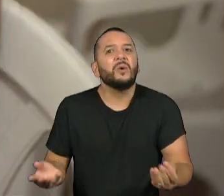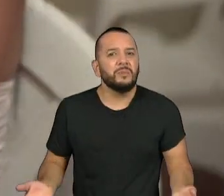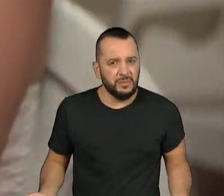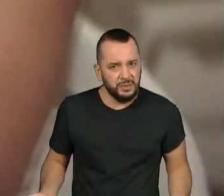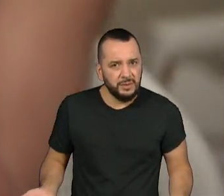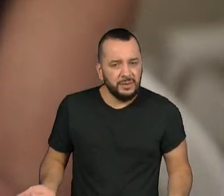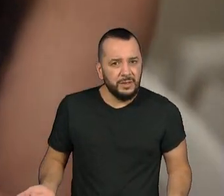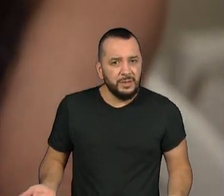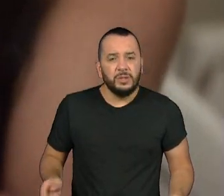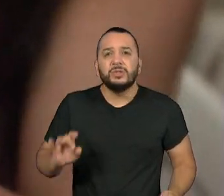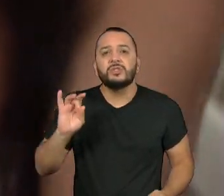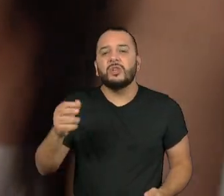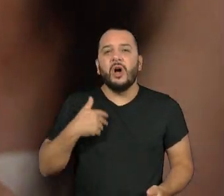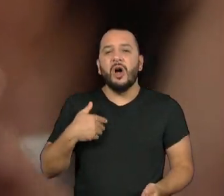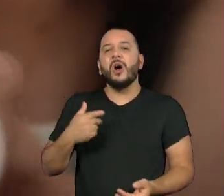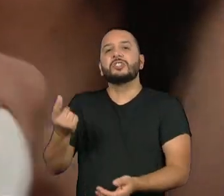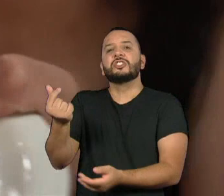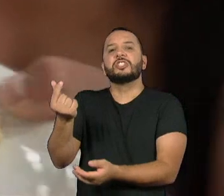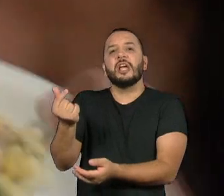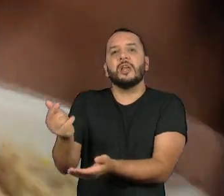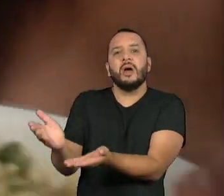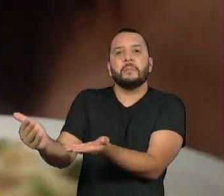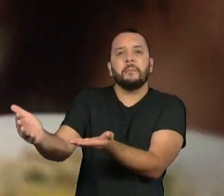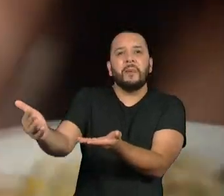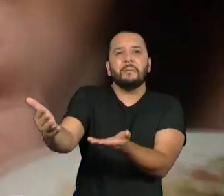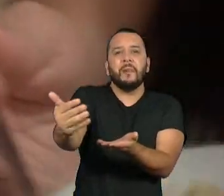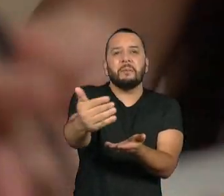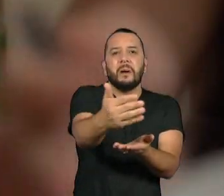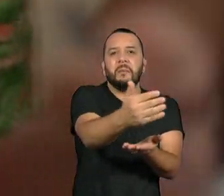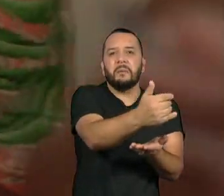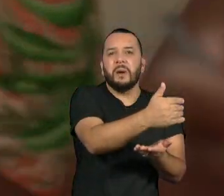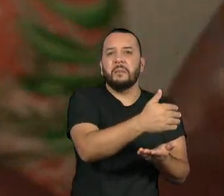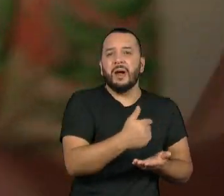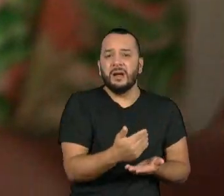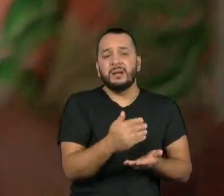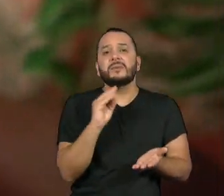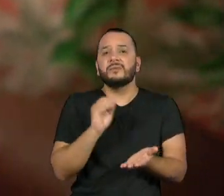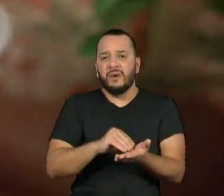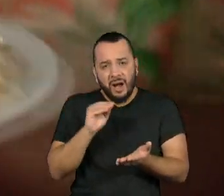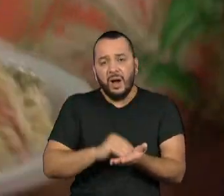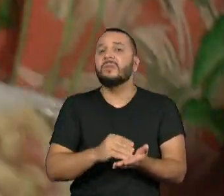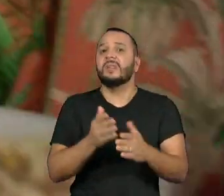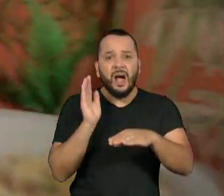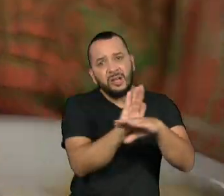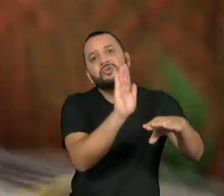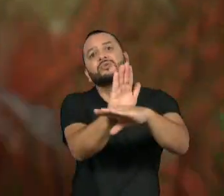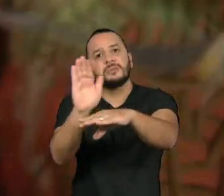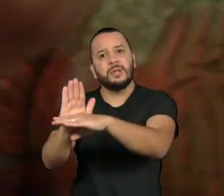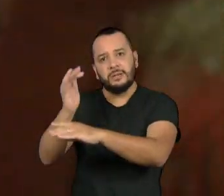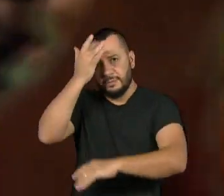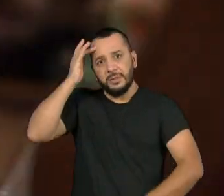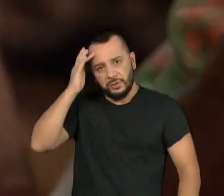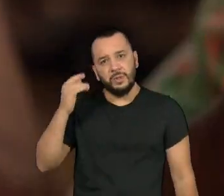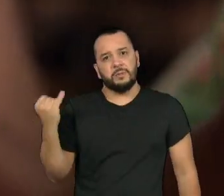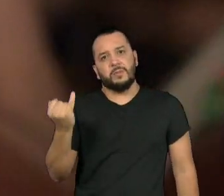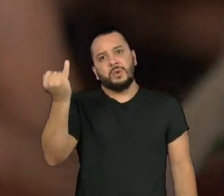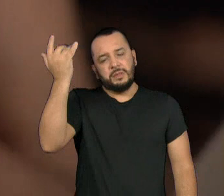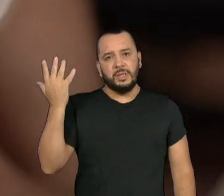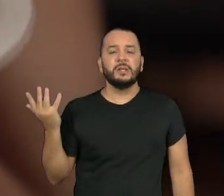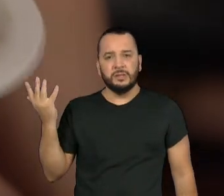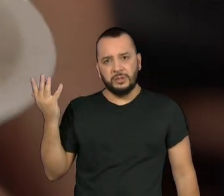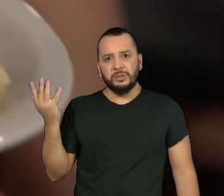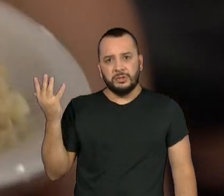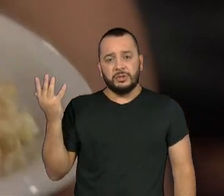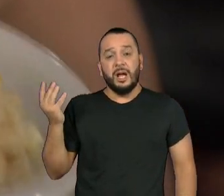coletar os dízimos e as ofertas. Não é isso que Deus quer, com certeza. E ainda me